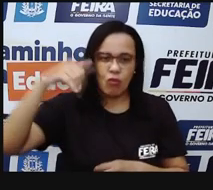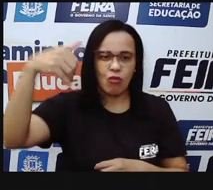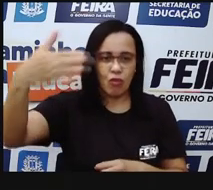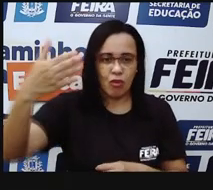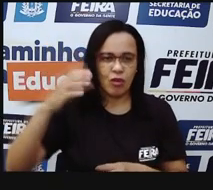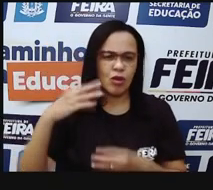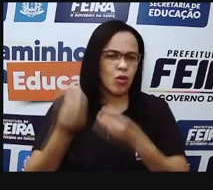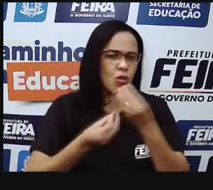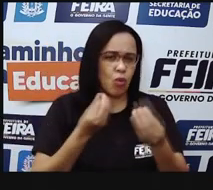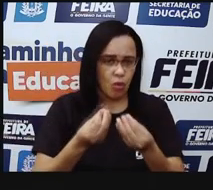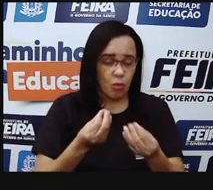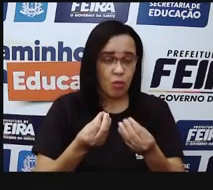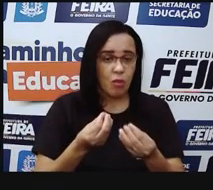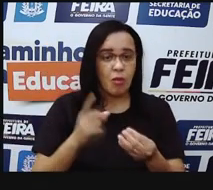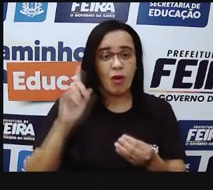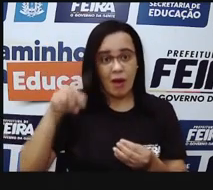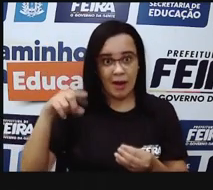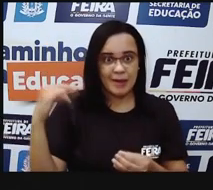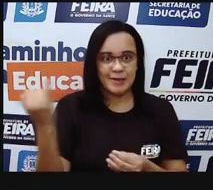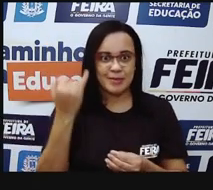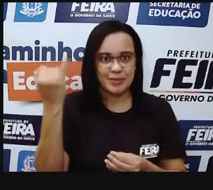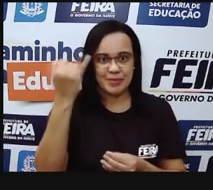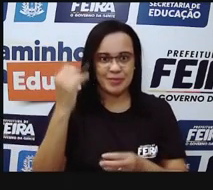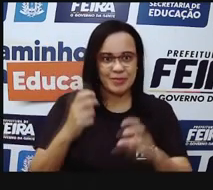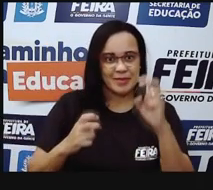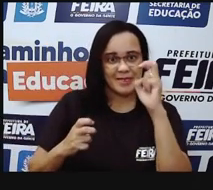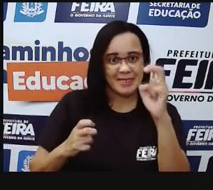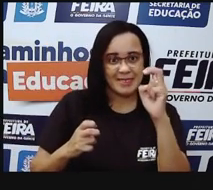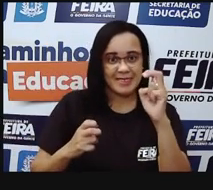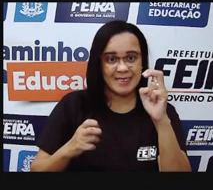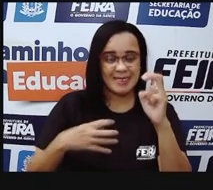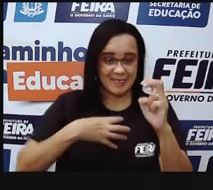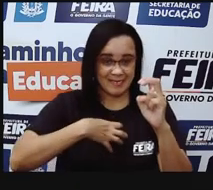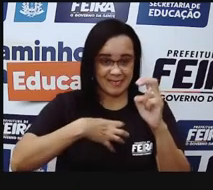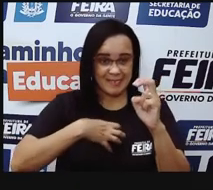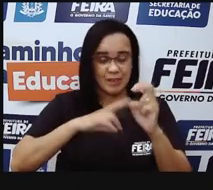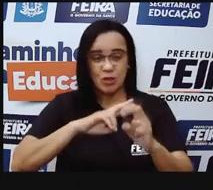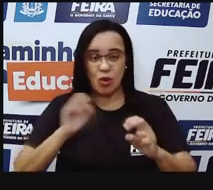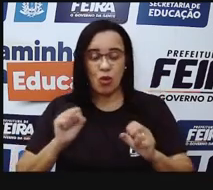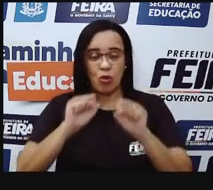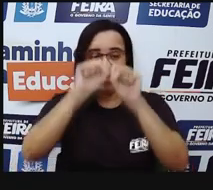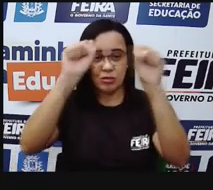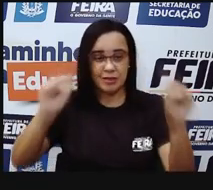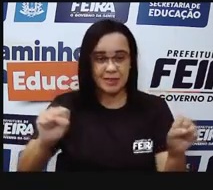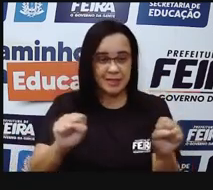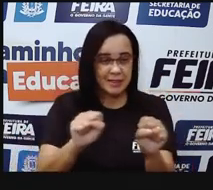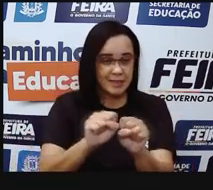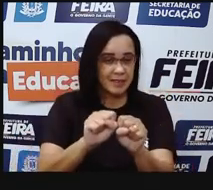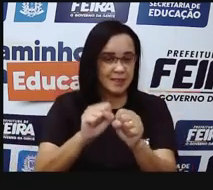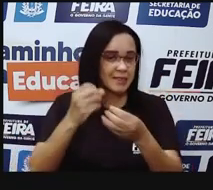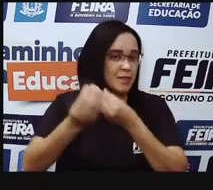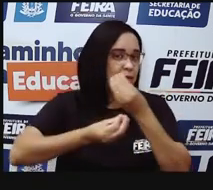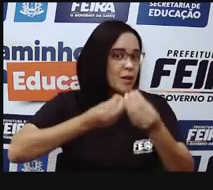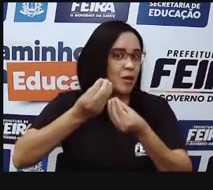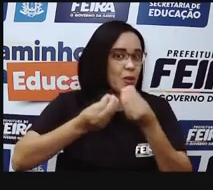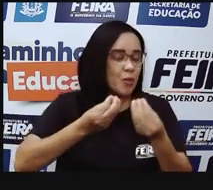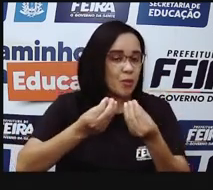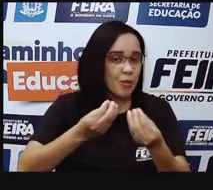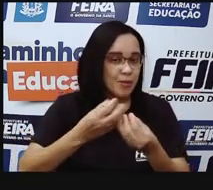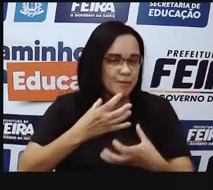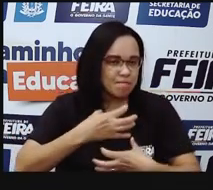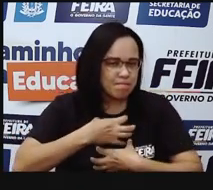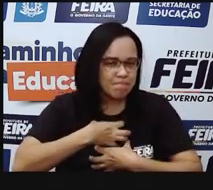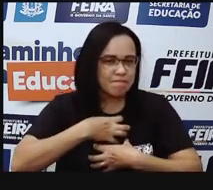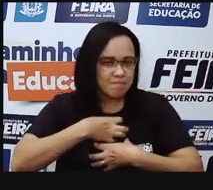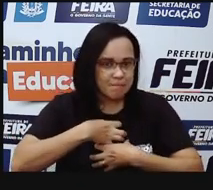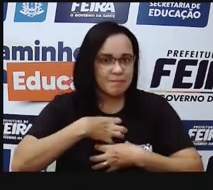órgãos de sentido, ao nosso sistema sensorial? Sistema sensorial, sim. Por que, Pró?